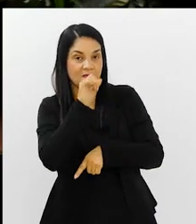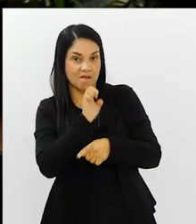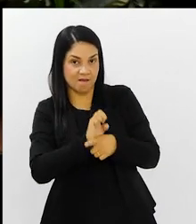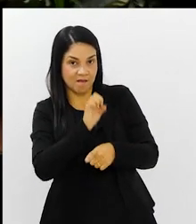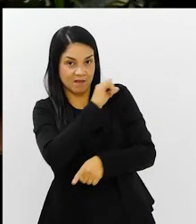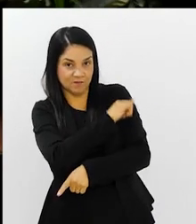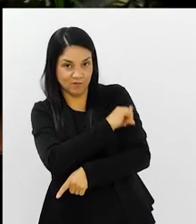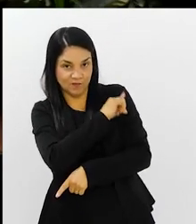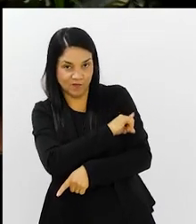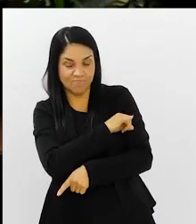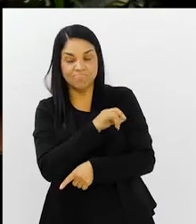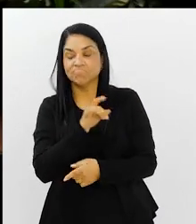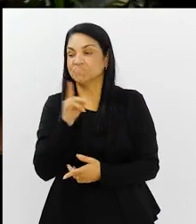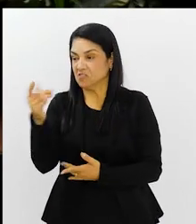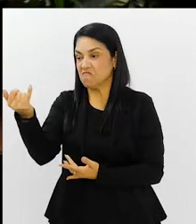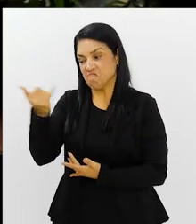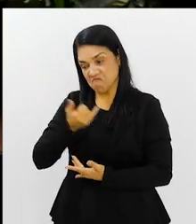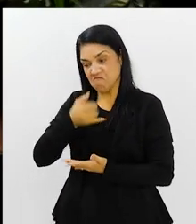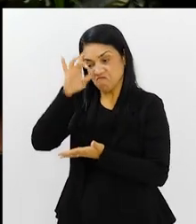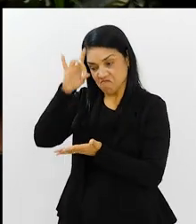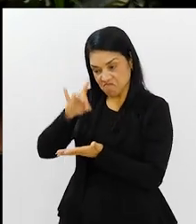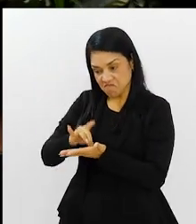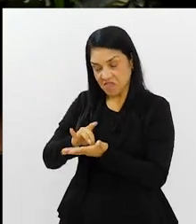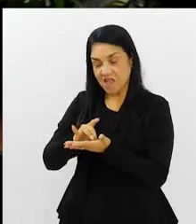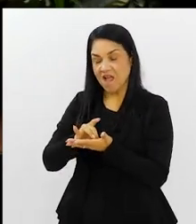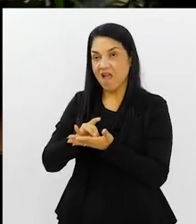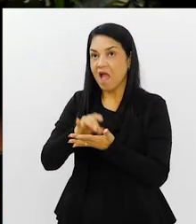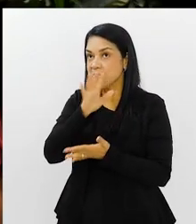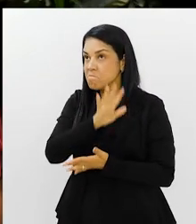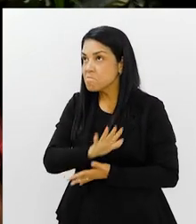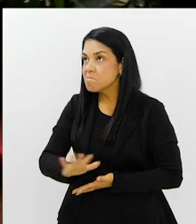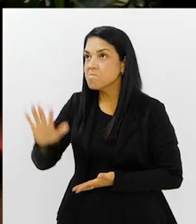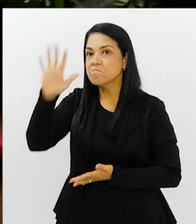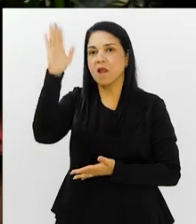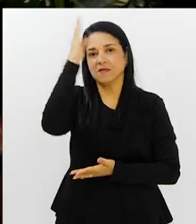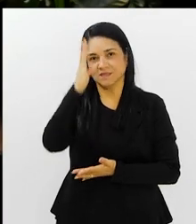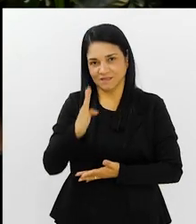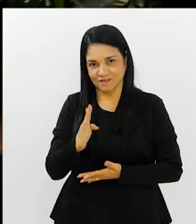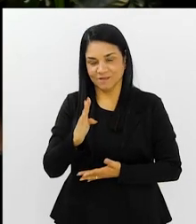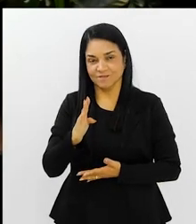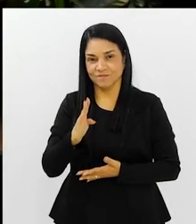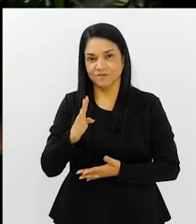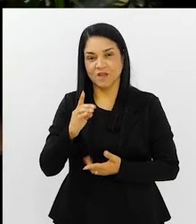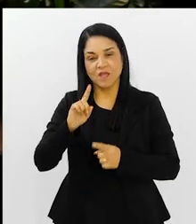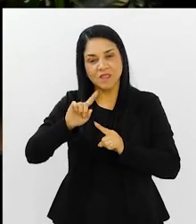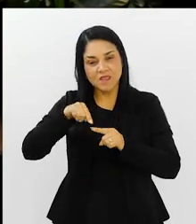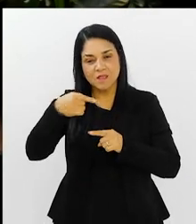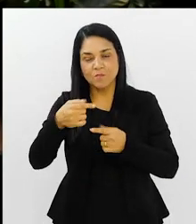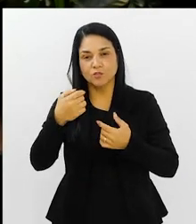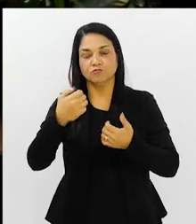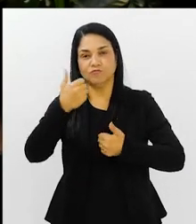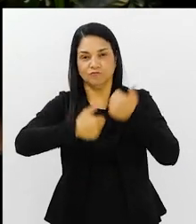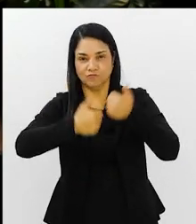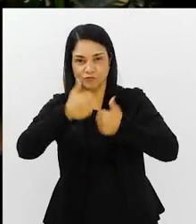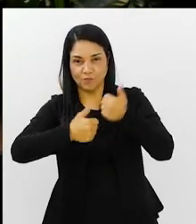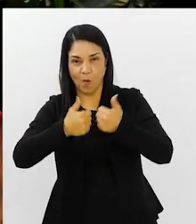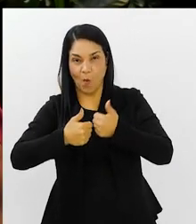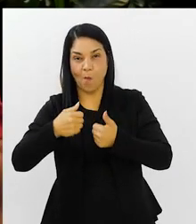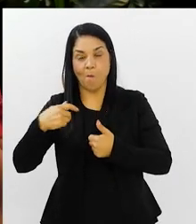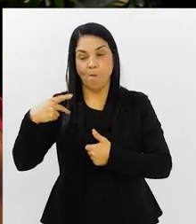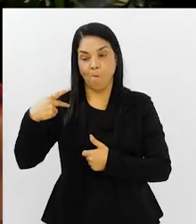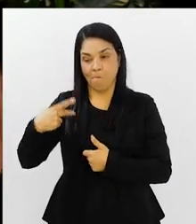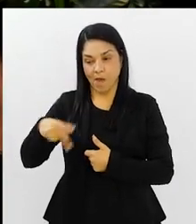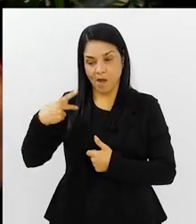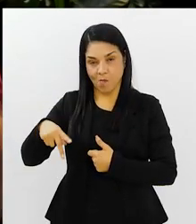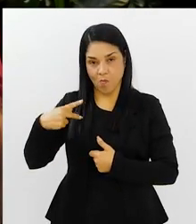porque a gente vive aqui no Rio de Janeiro, mas você falou uma verdade. A nível Brasil. Porque, depois do jogo contra o Paraguai, eu